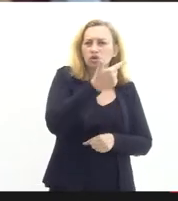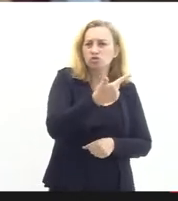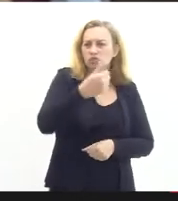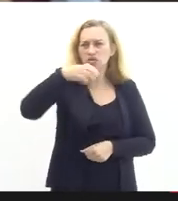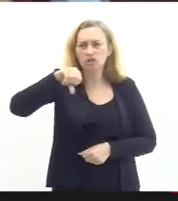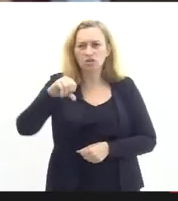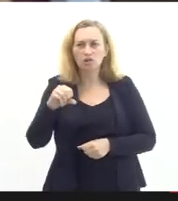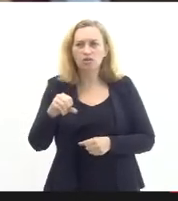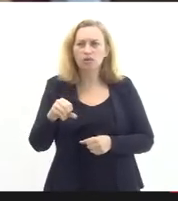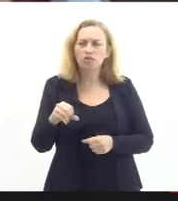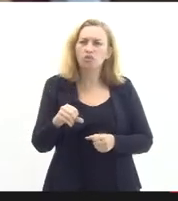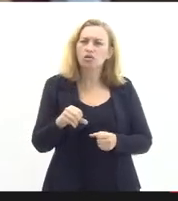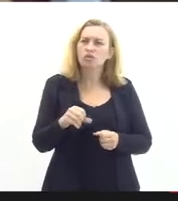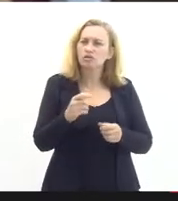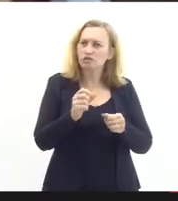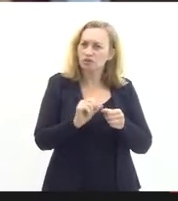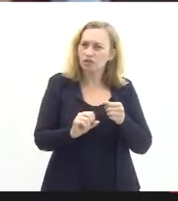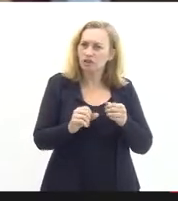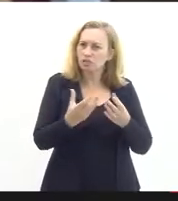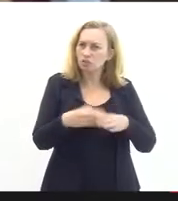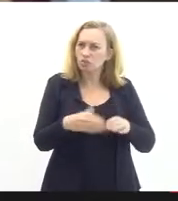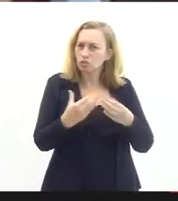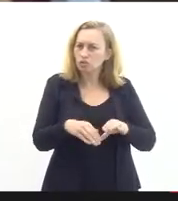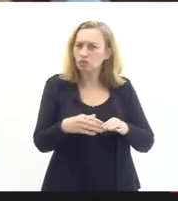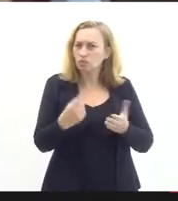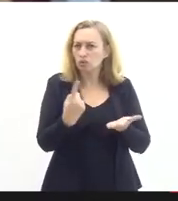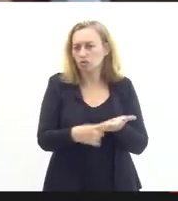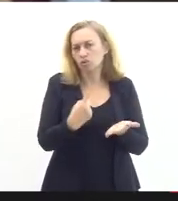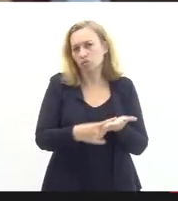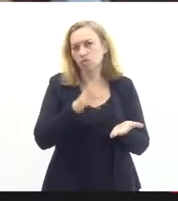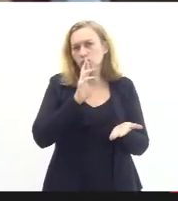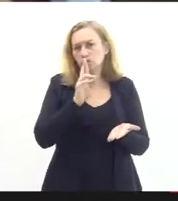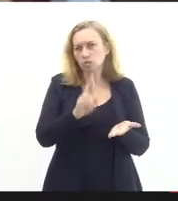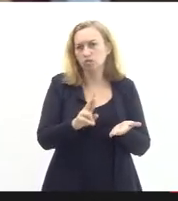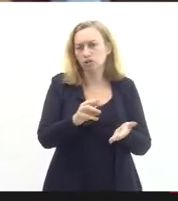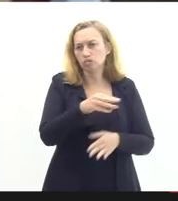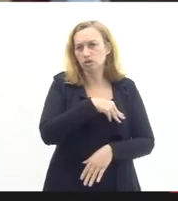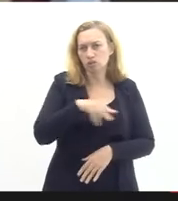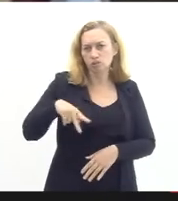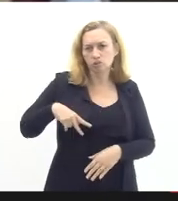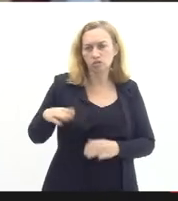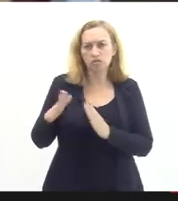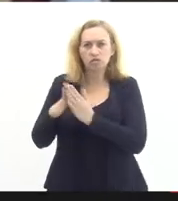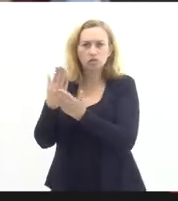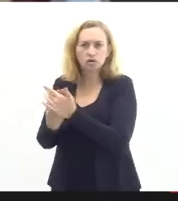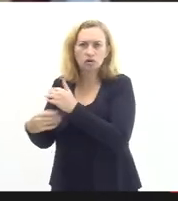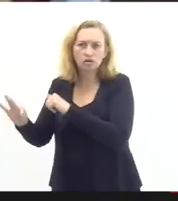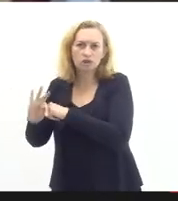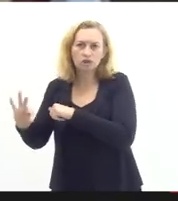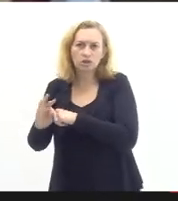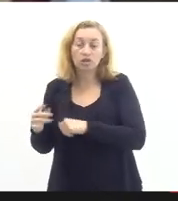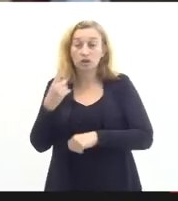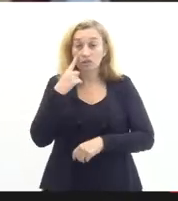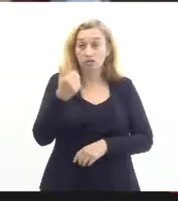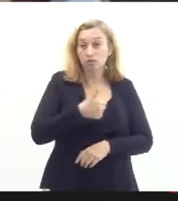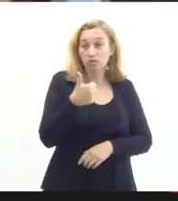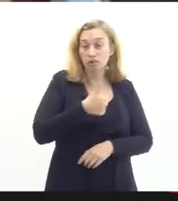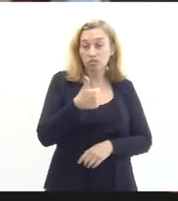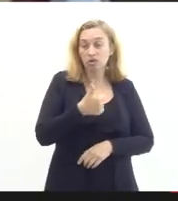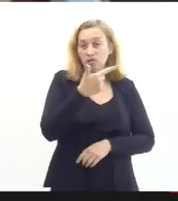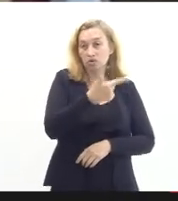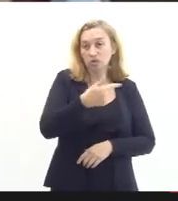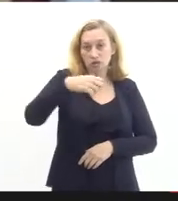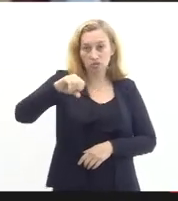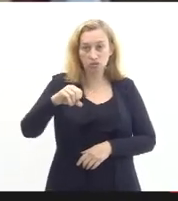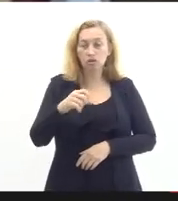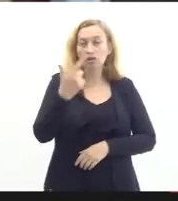já foi resultado de um acordo entre o Ministério Público e a Faietec que previa um primeiro concurso de 209